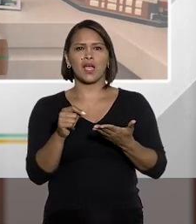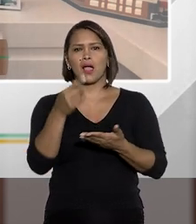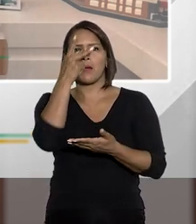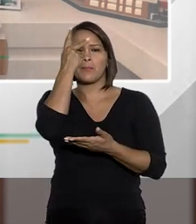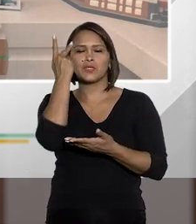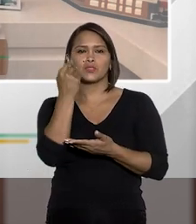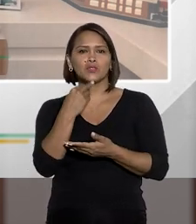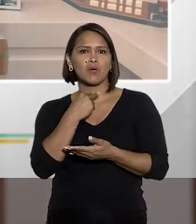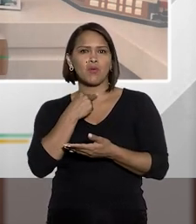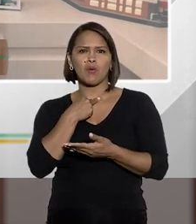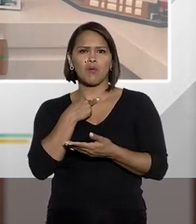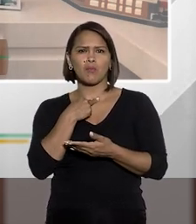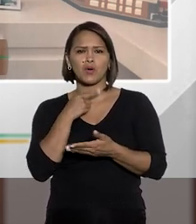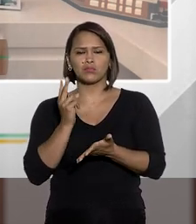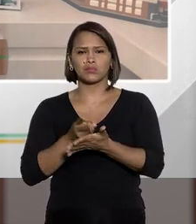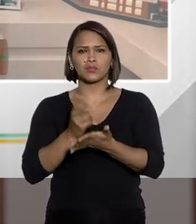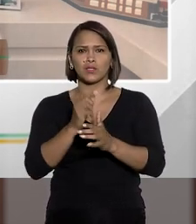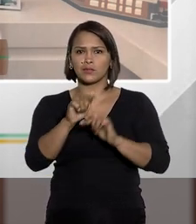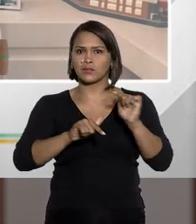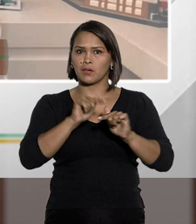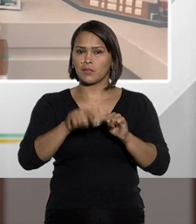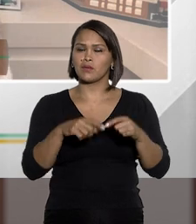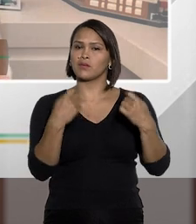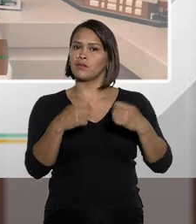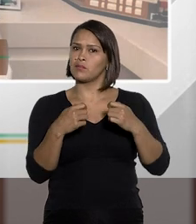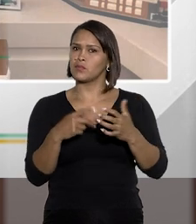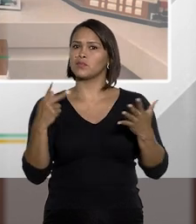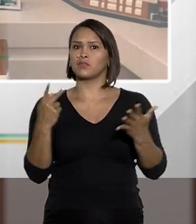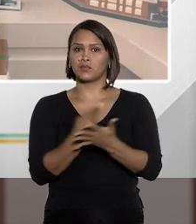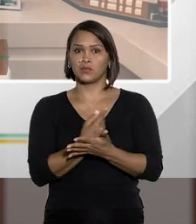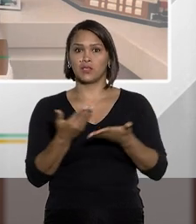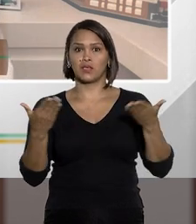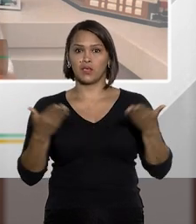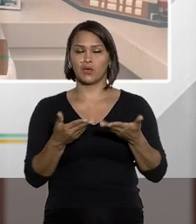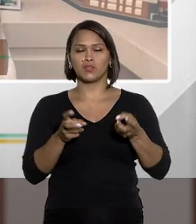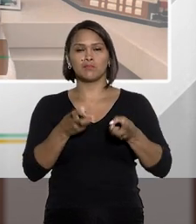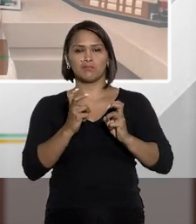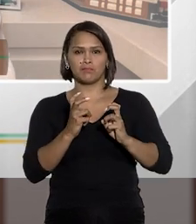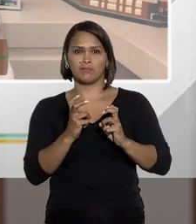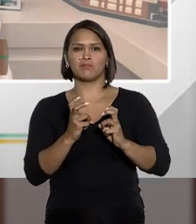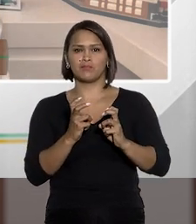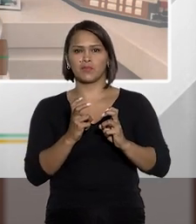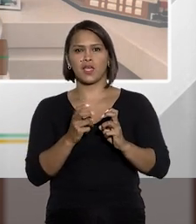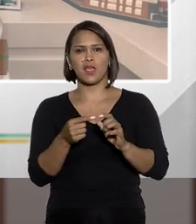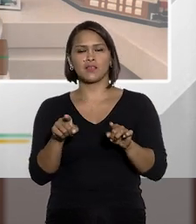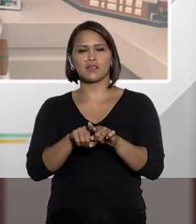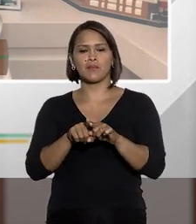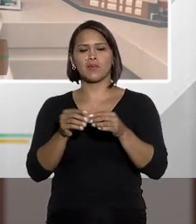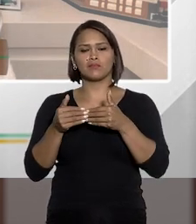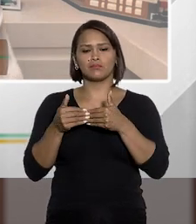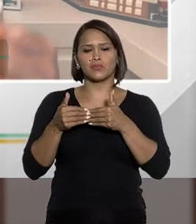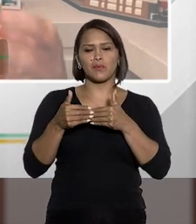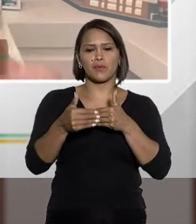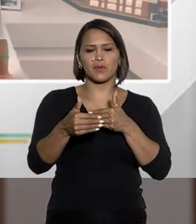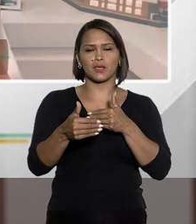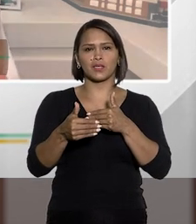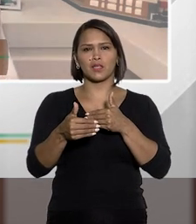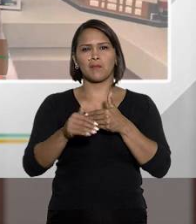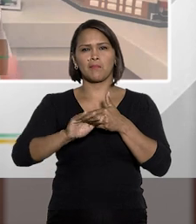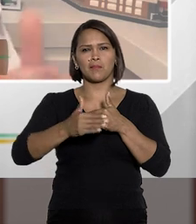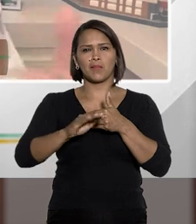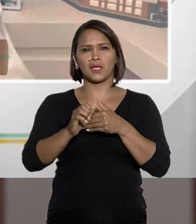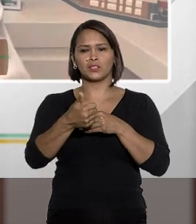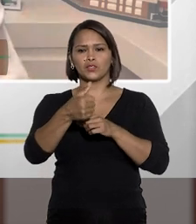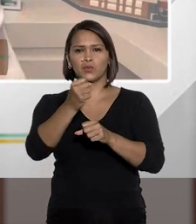não pode desempenhar as suas funções a contento. O que é necessário, e hoje a gente já percebe isso, né, Rogério, que passados